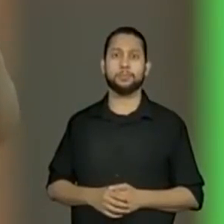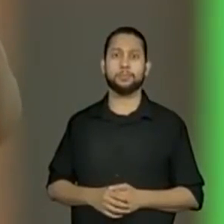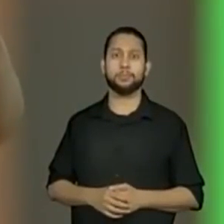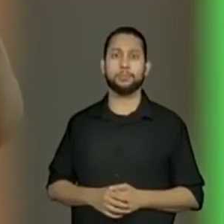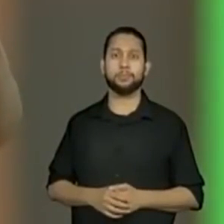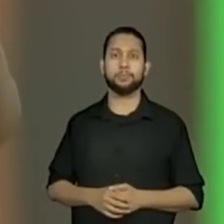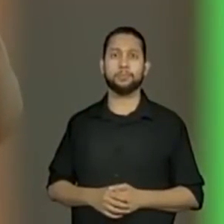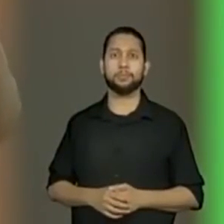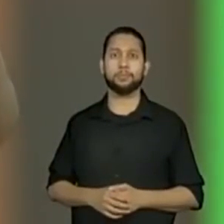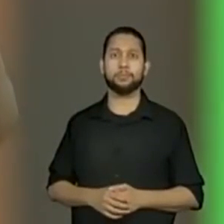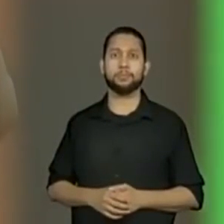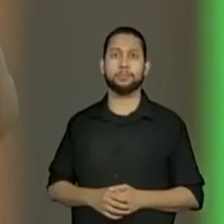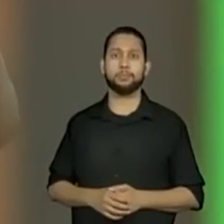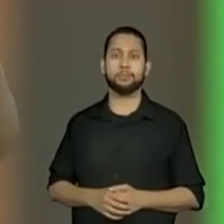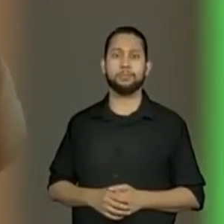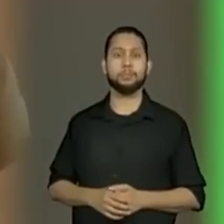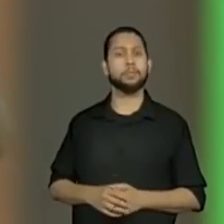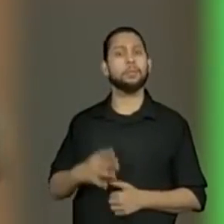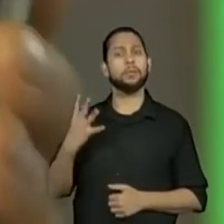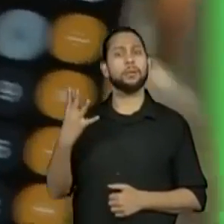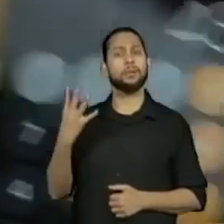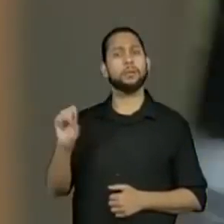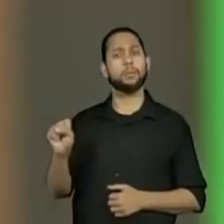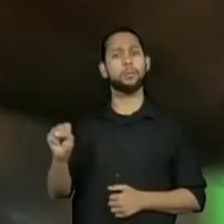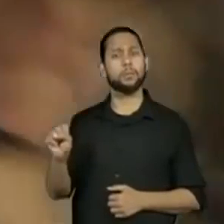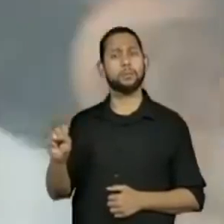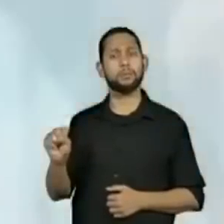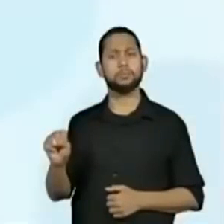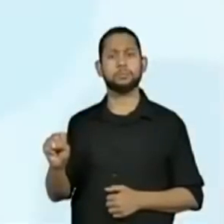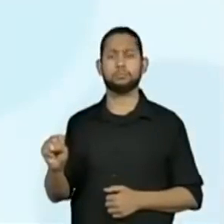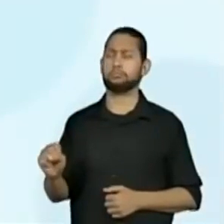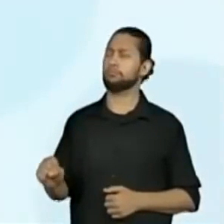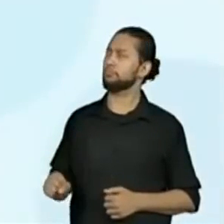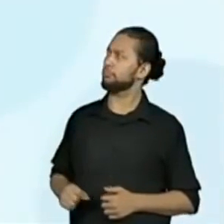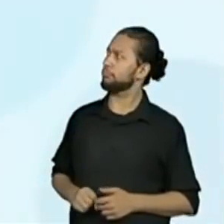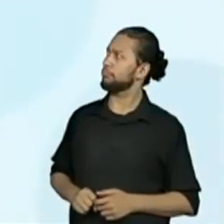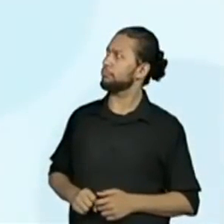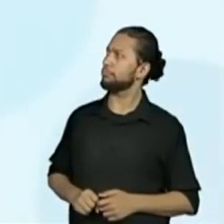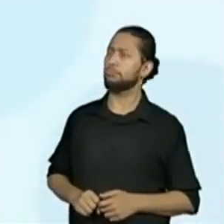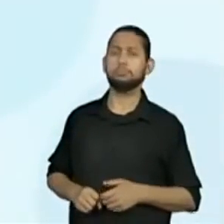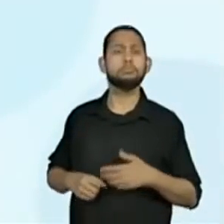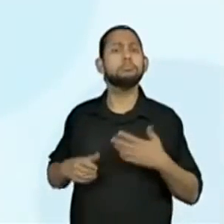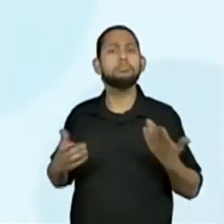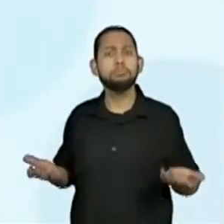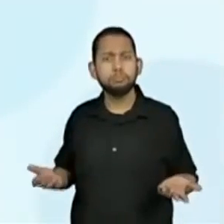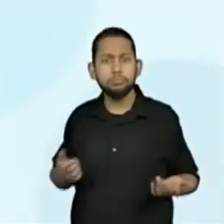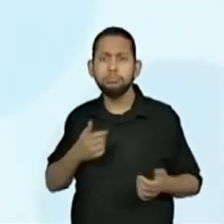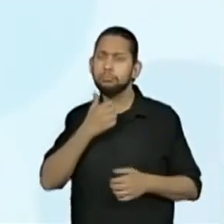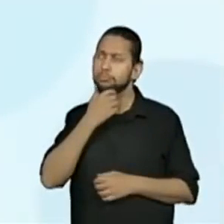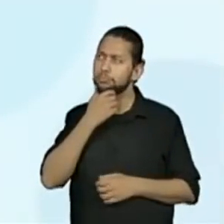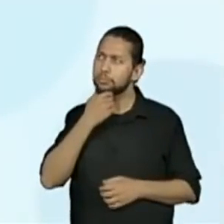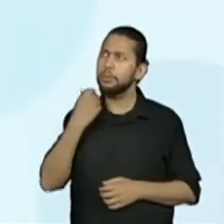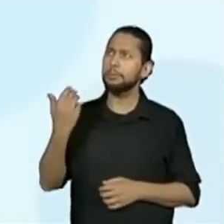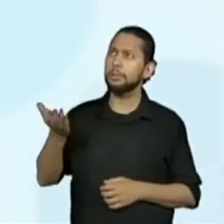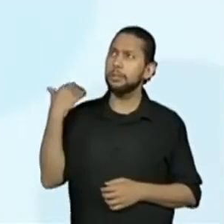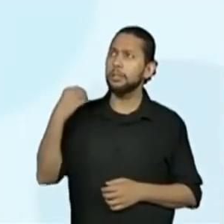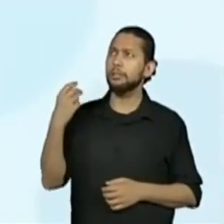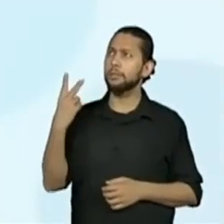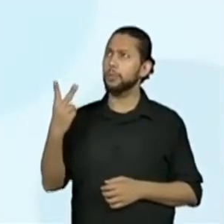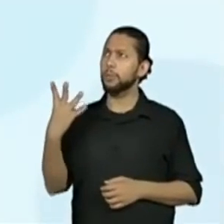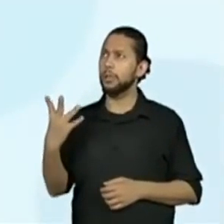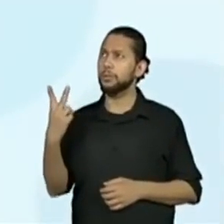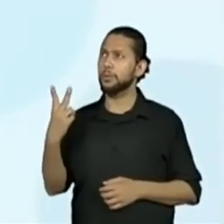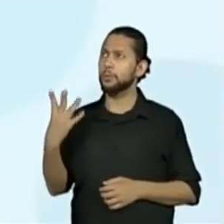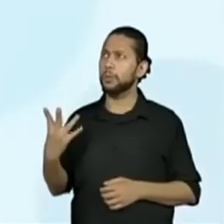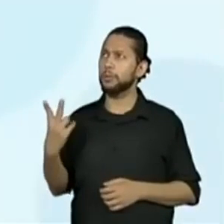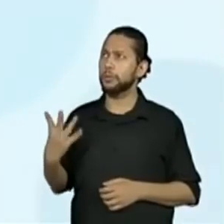O dá 240, dividido por 5, igual 48. O que a gente percebe em relação ao resultado? Vocês lembram do resultado anterior